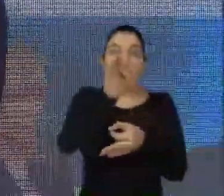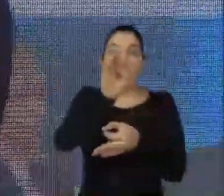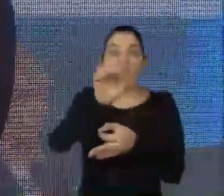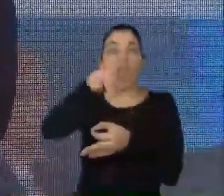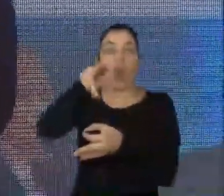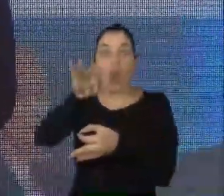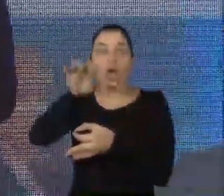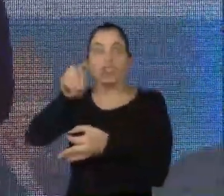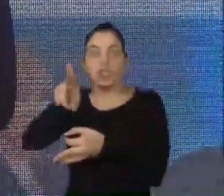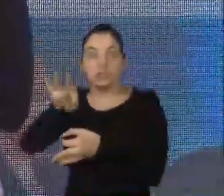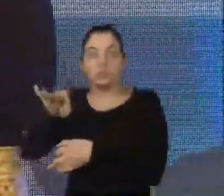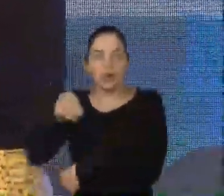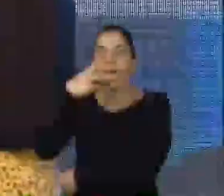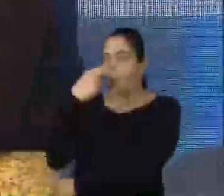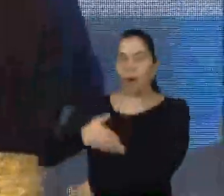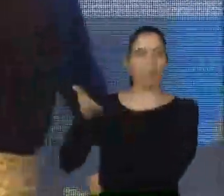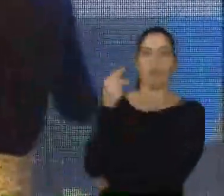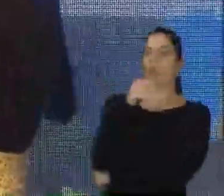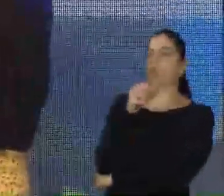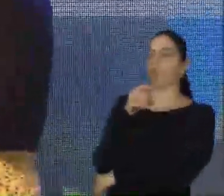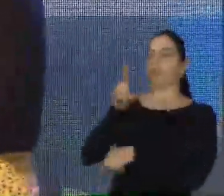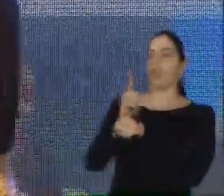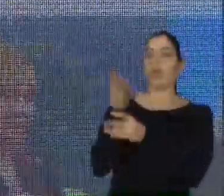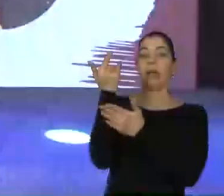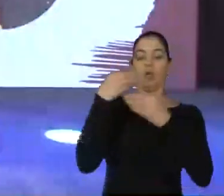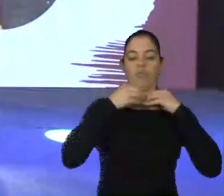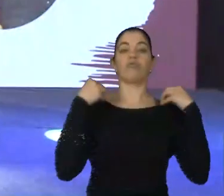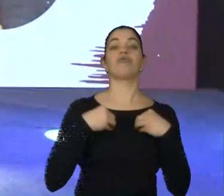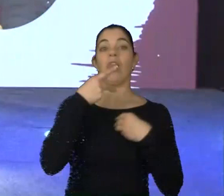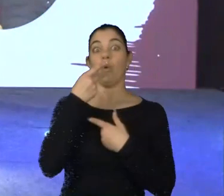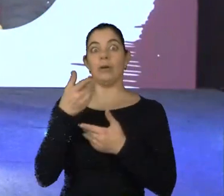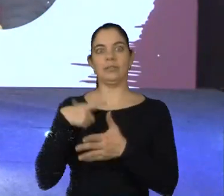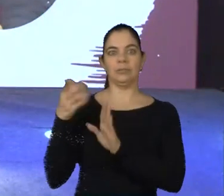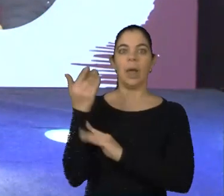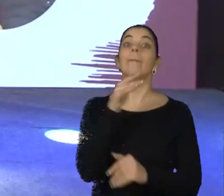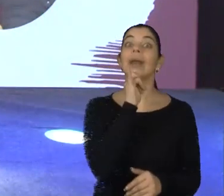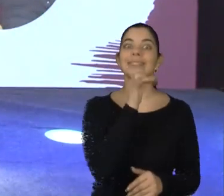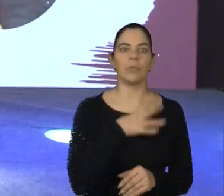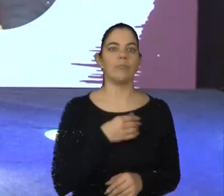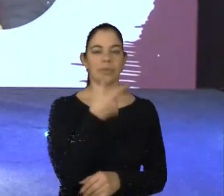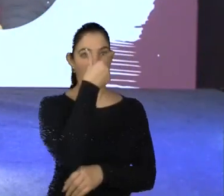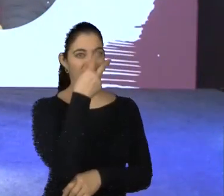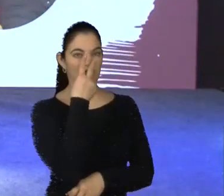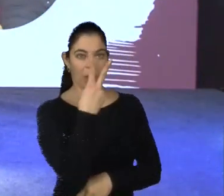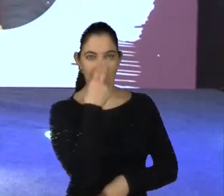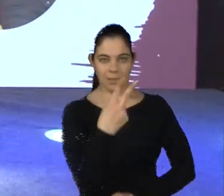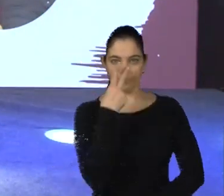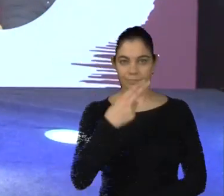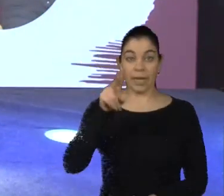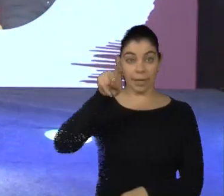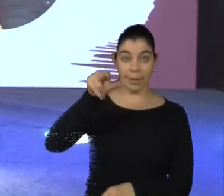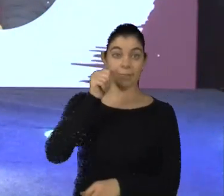como já foi falado o é fenótipo. Então, aqui eu tenho a imagem de duas irmãs gêmeas. Elas são gêmeas. Uma é bem